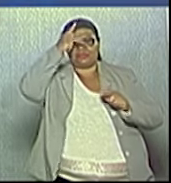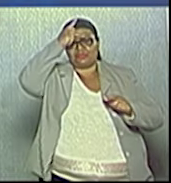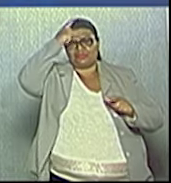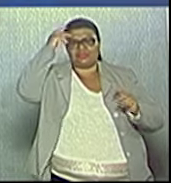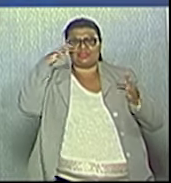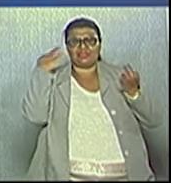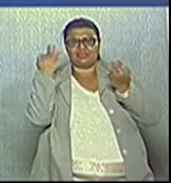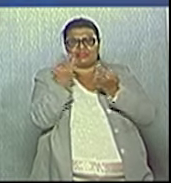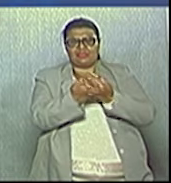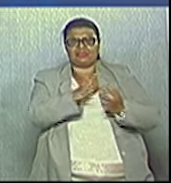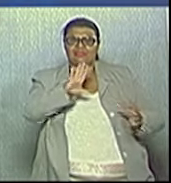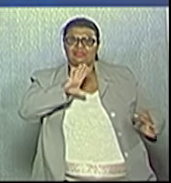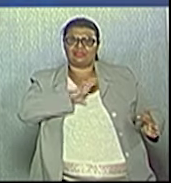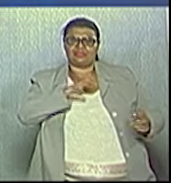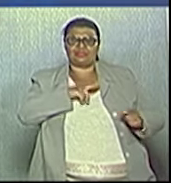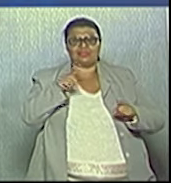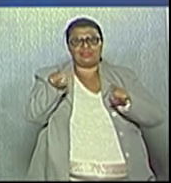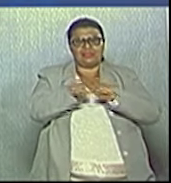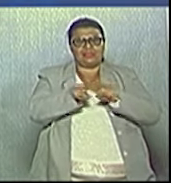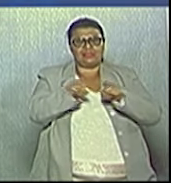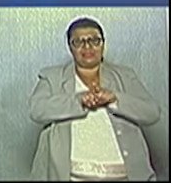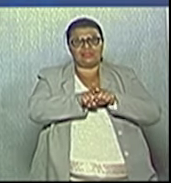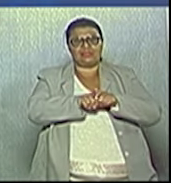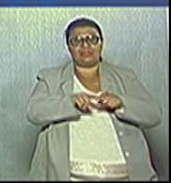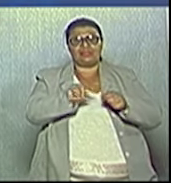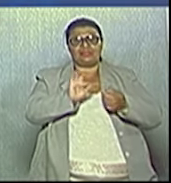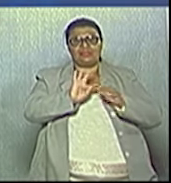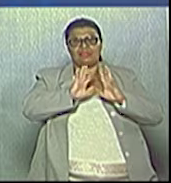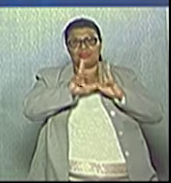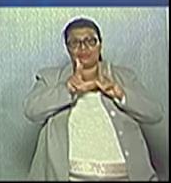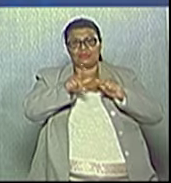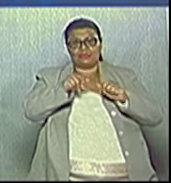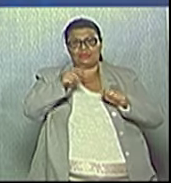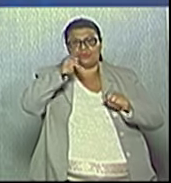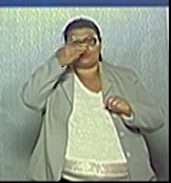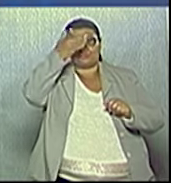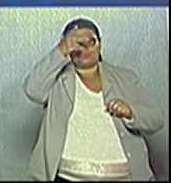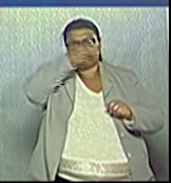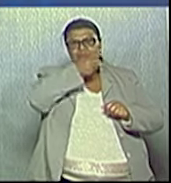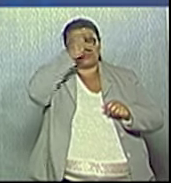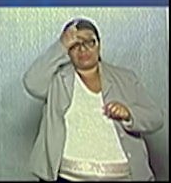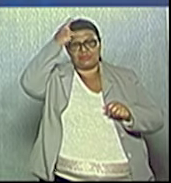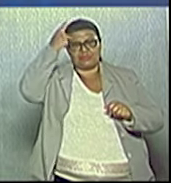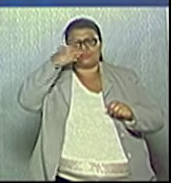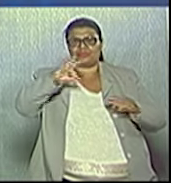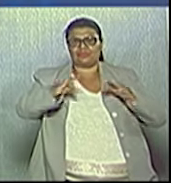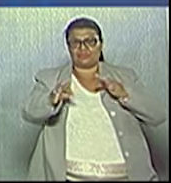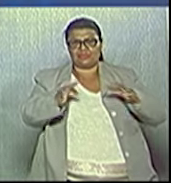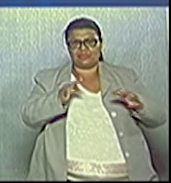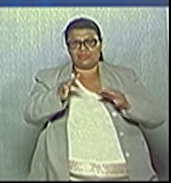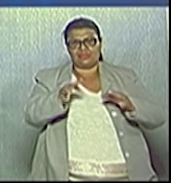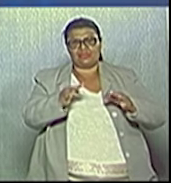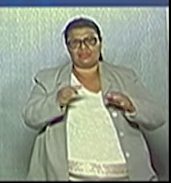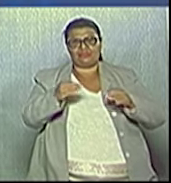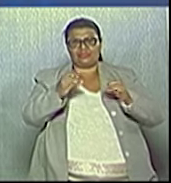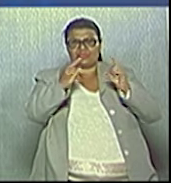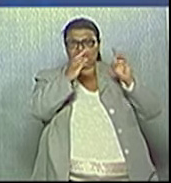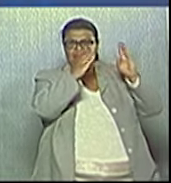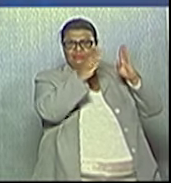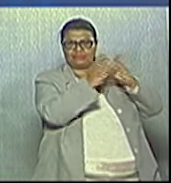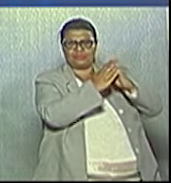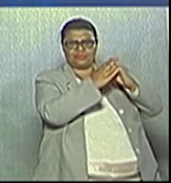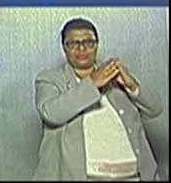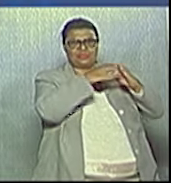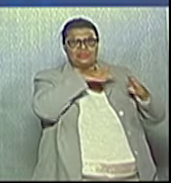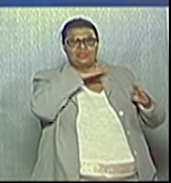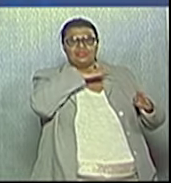manteve um mau atendimento no nosso fórum, onde todos os nossos colegas advogados trabalham no porão, no sótão. O senhor que teve oportunidade como